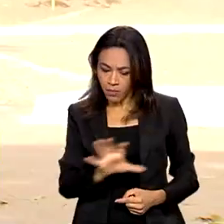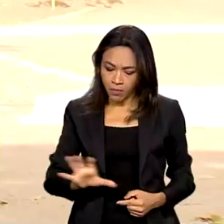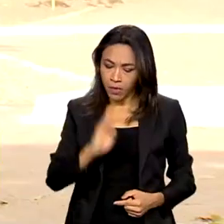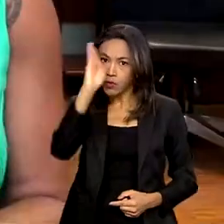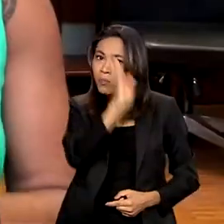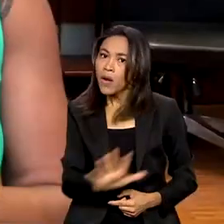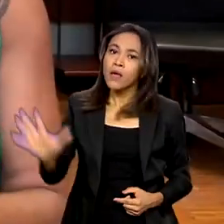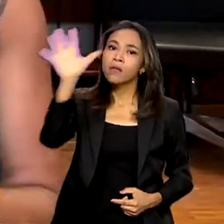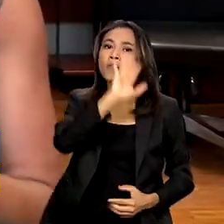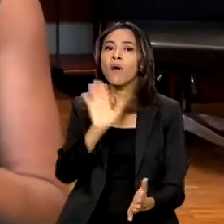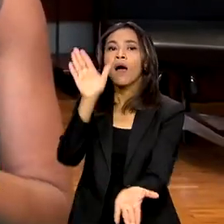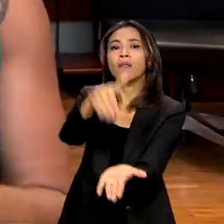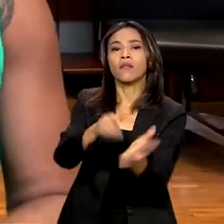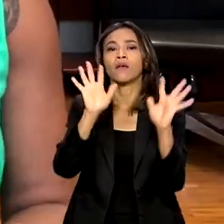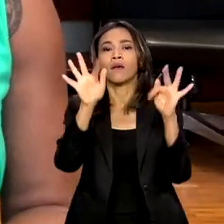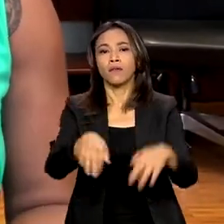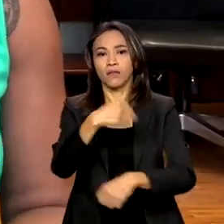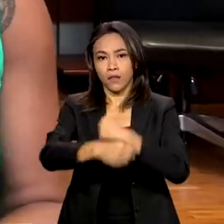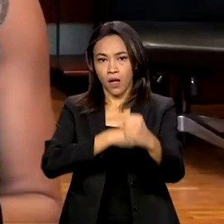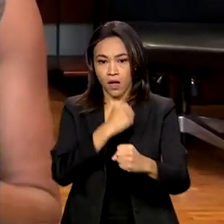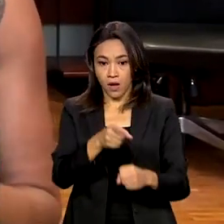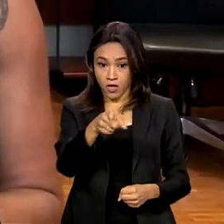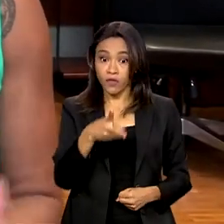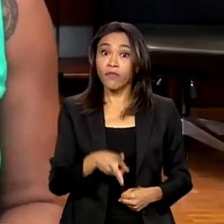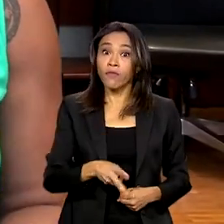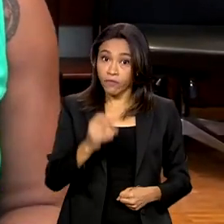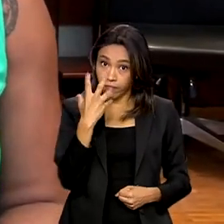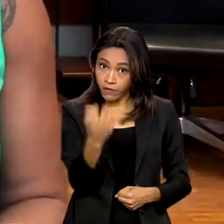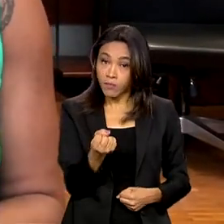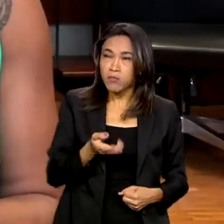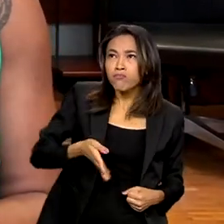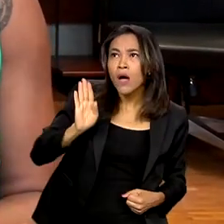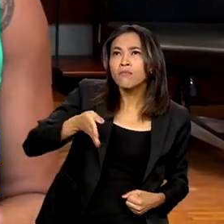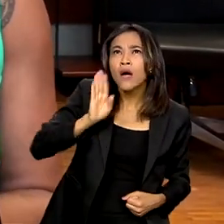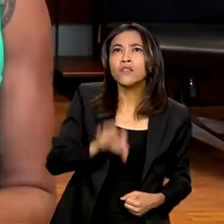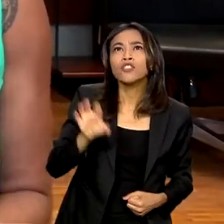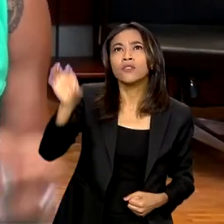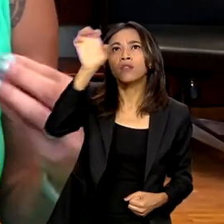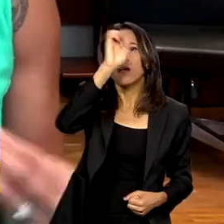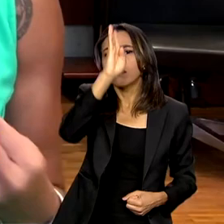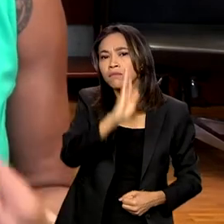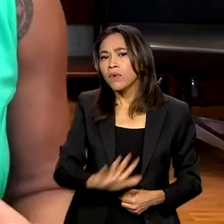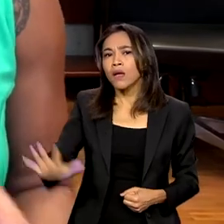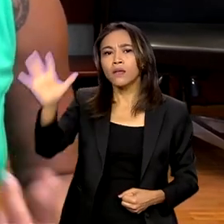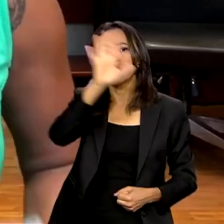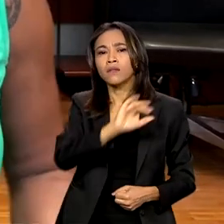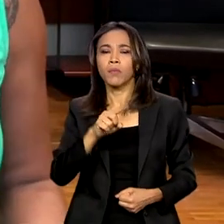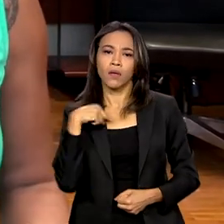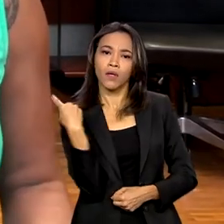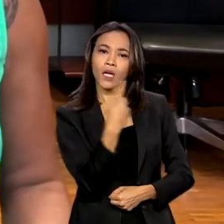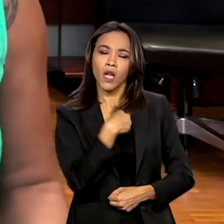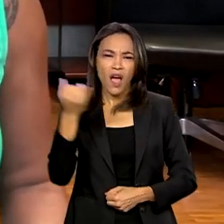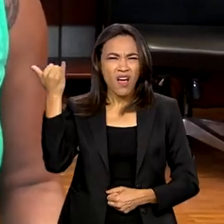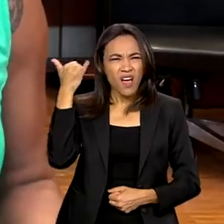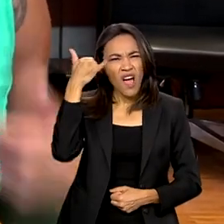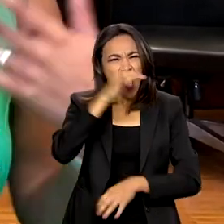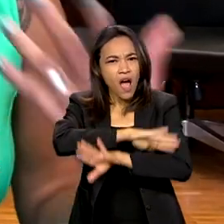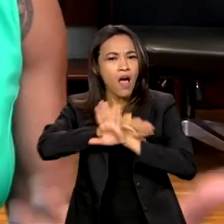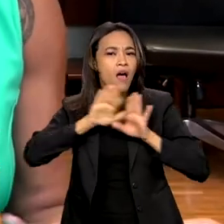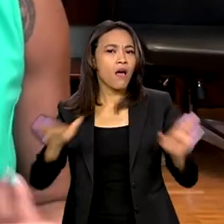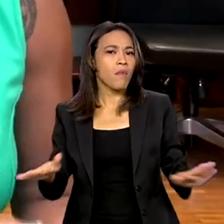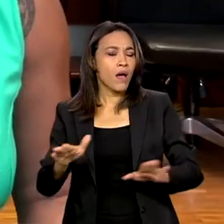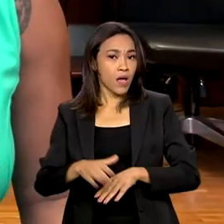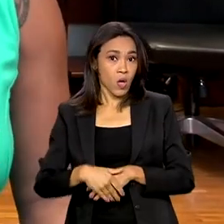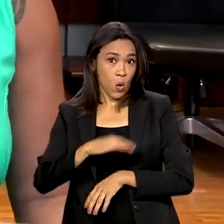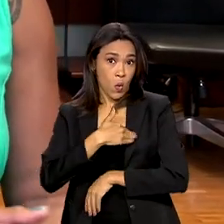do ano. Estaremos em várias regiões do país, em vários estados, para que a gente possa, de fato, combater o racismo religioso. Esse